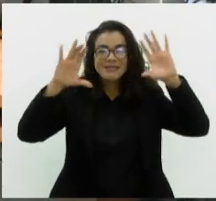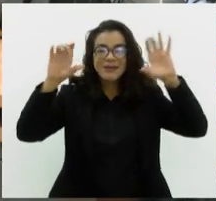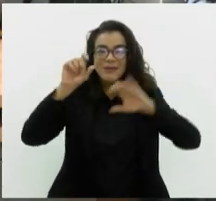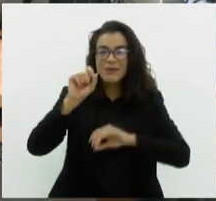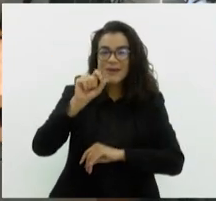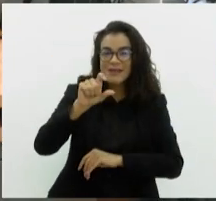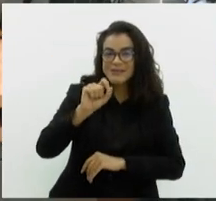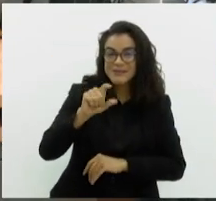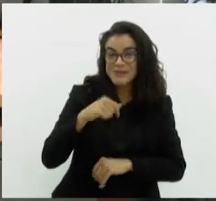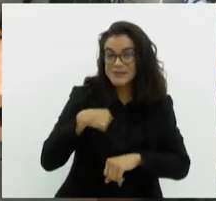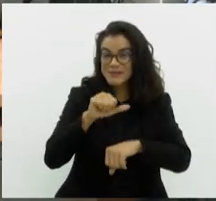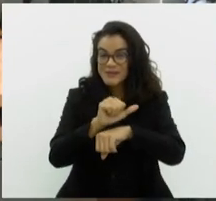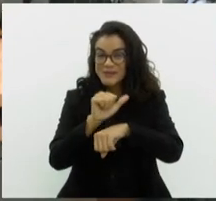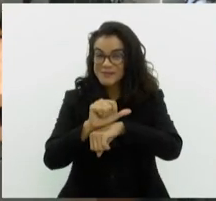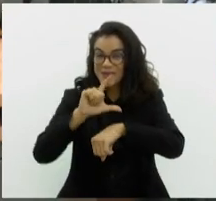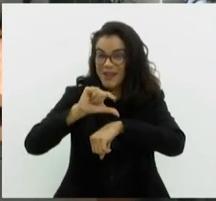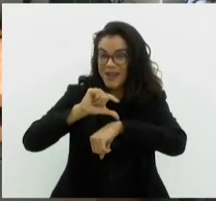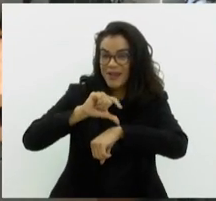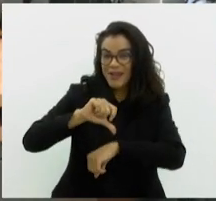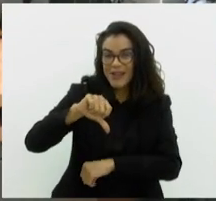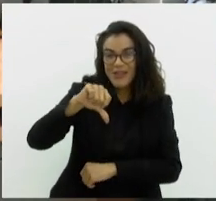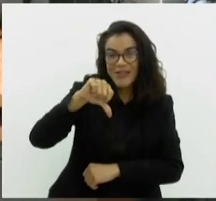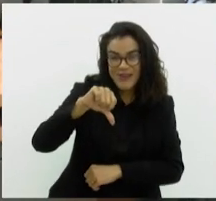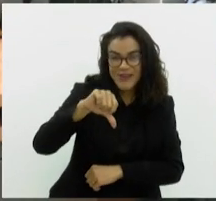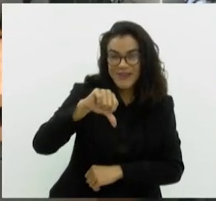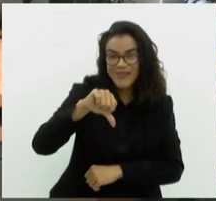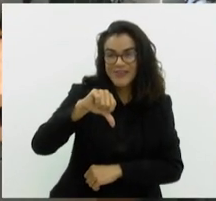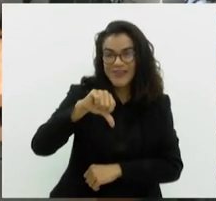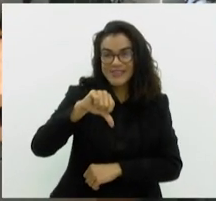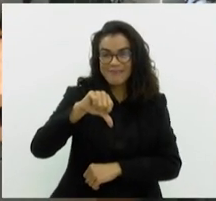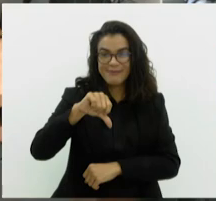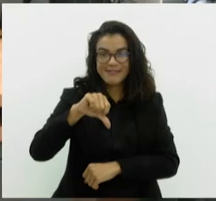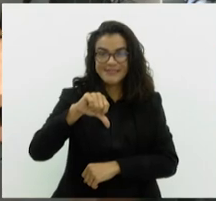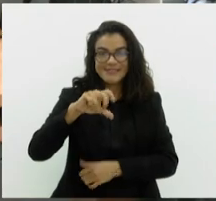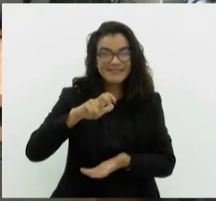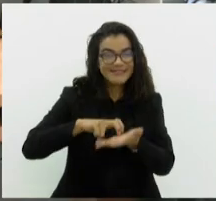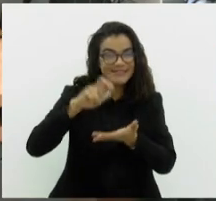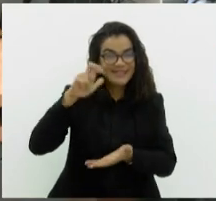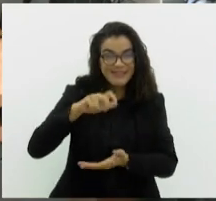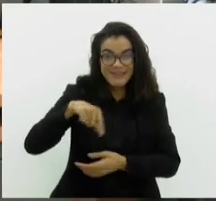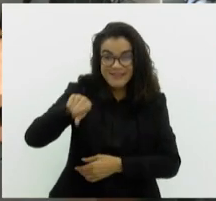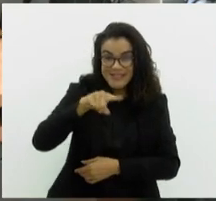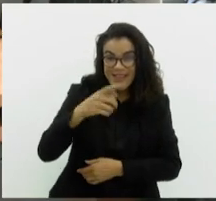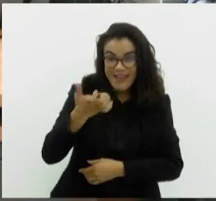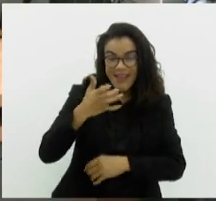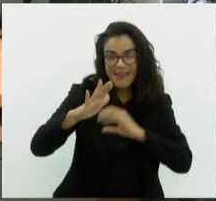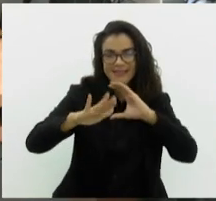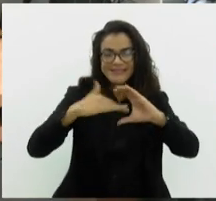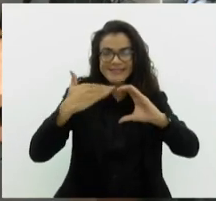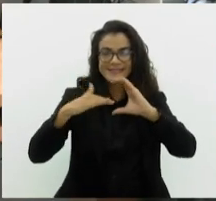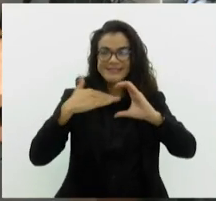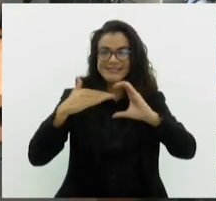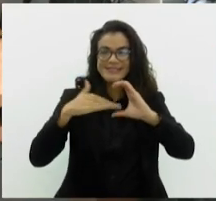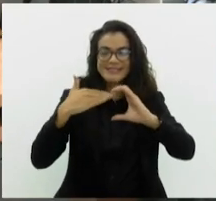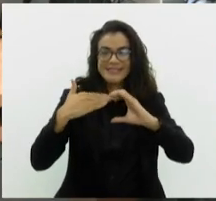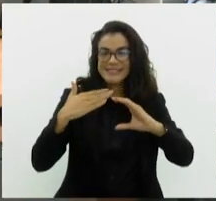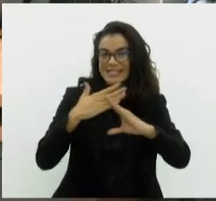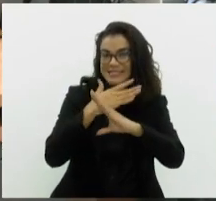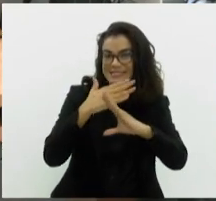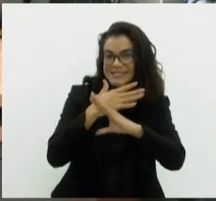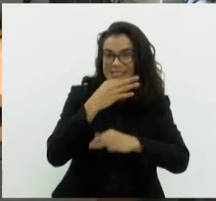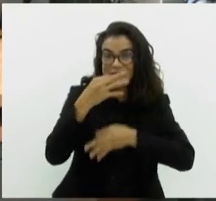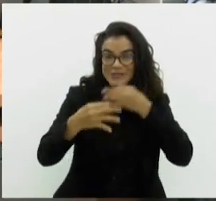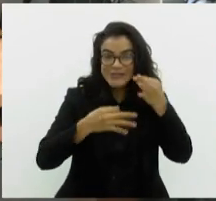E amanhã eu te espero aqui novamente no Bom Dia Alerja, às 9 horas da manhã. Se você quiser enviar sugestões da sua cidade,